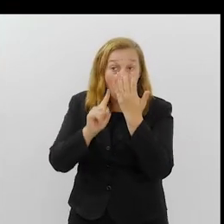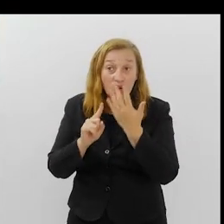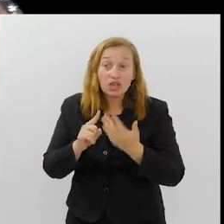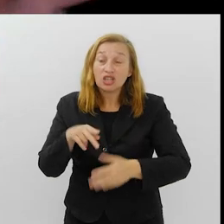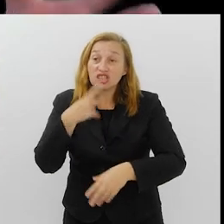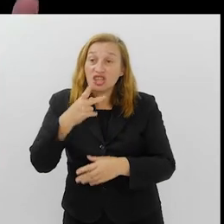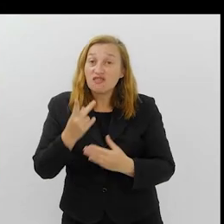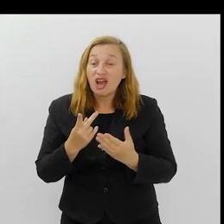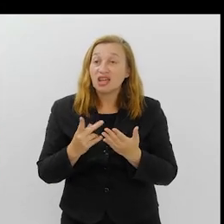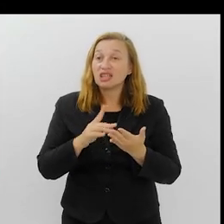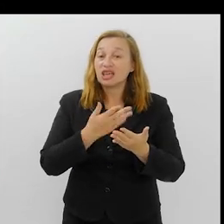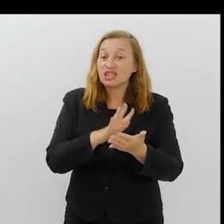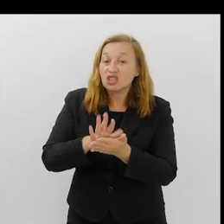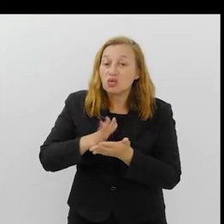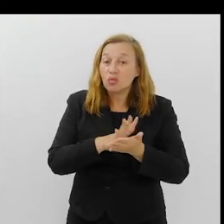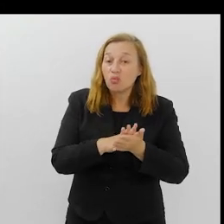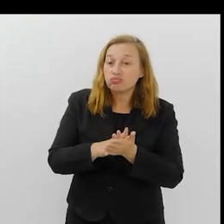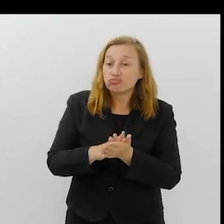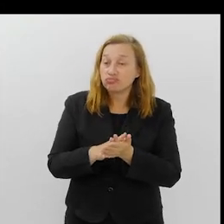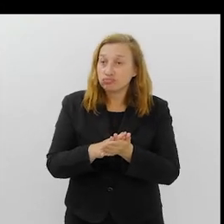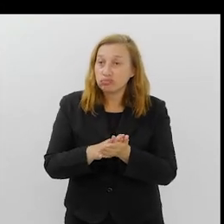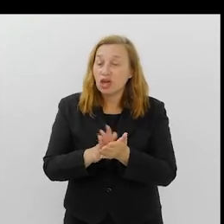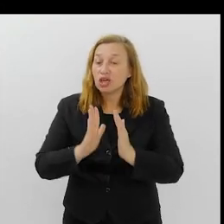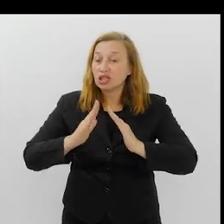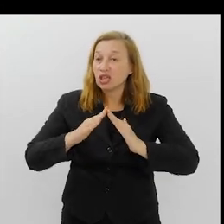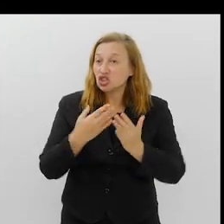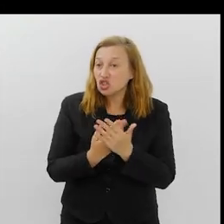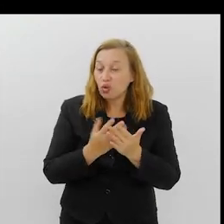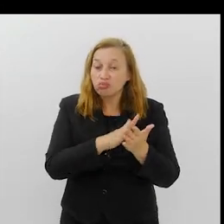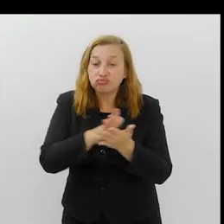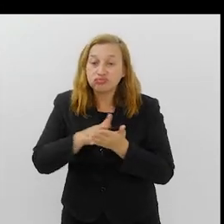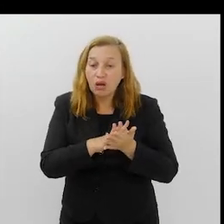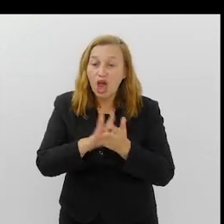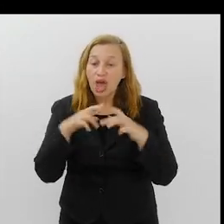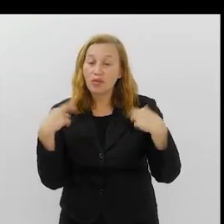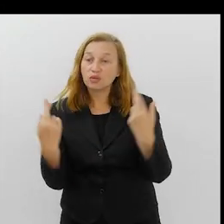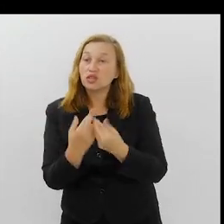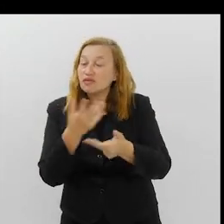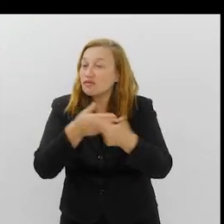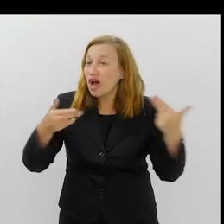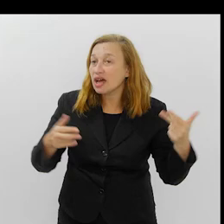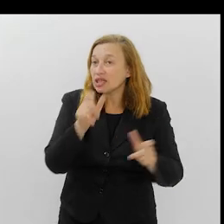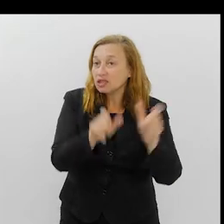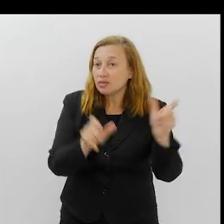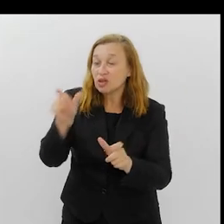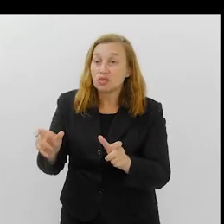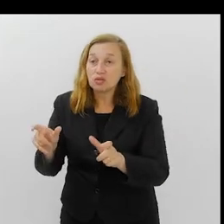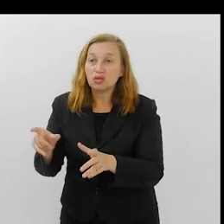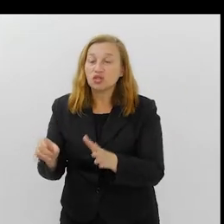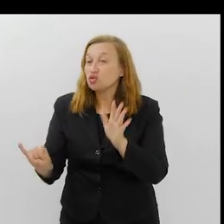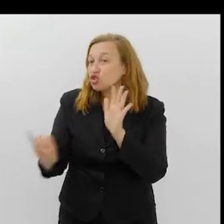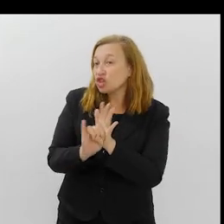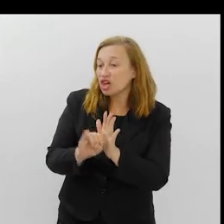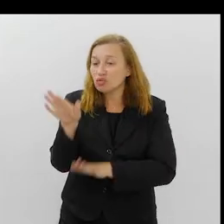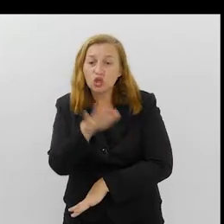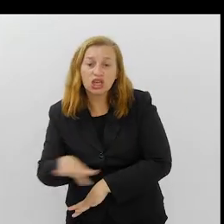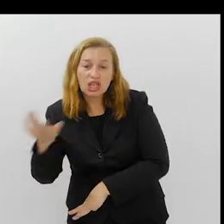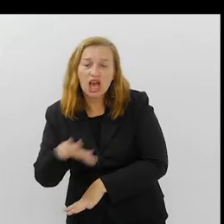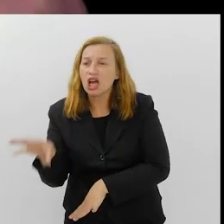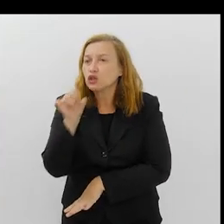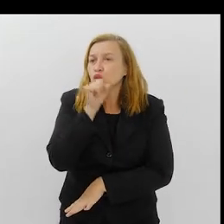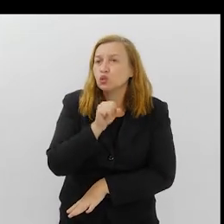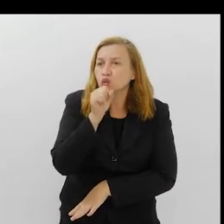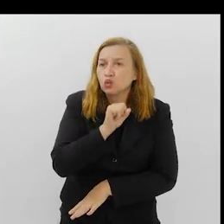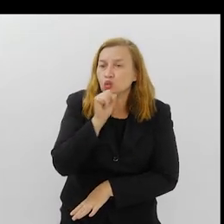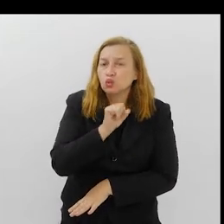quando a gente fala das escolas de samba, a gente está falando isso, que reúne pessoas de todos os jeitos, crianças com